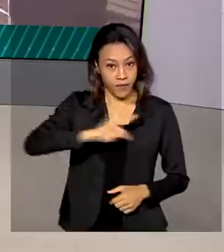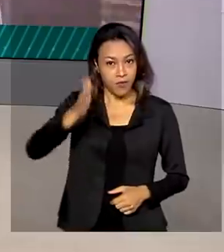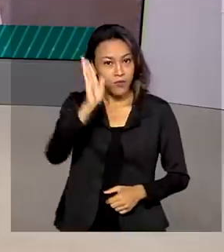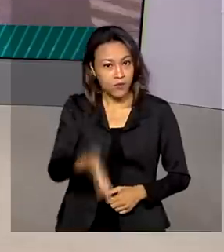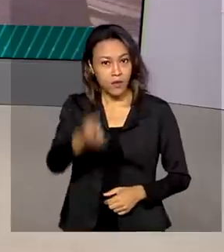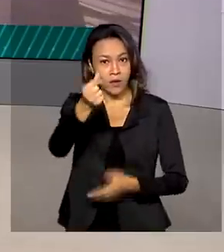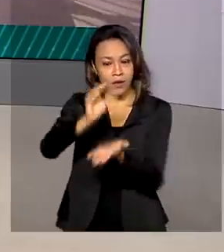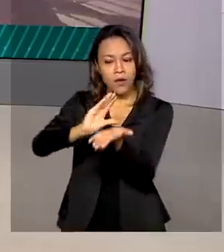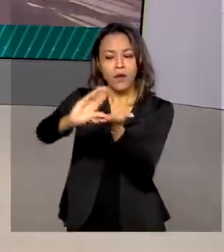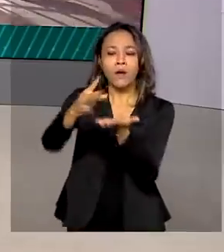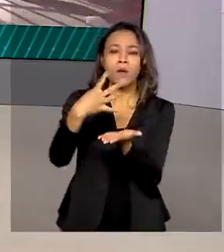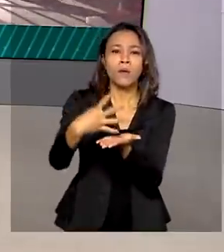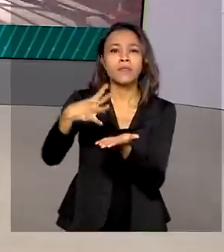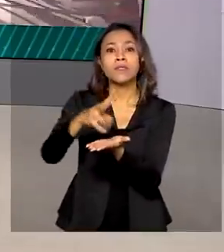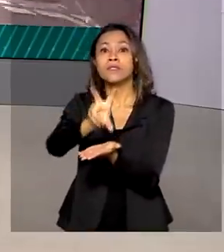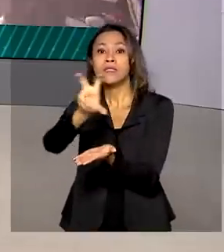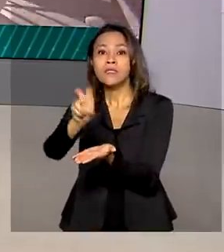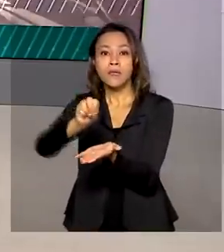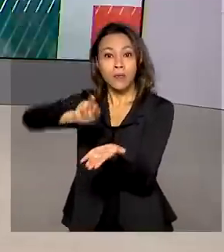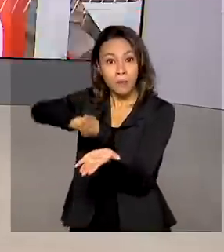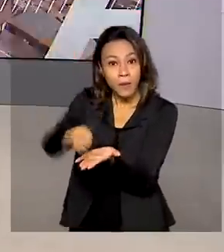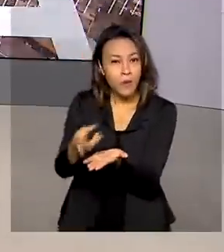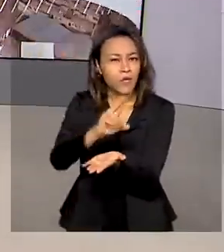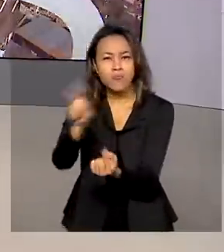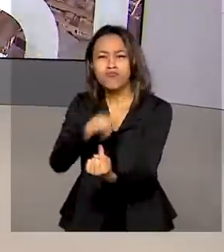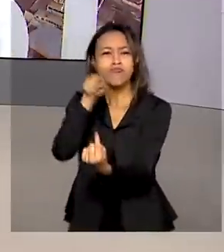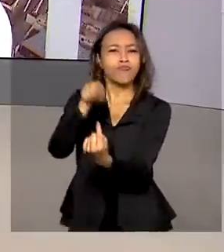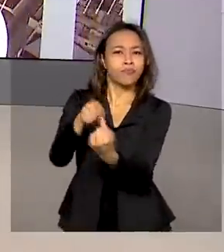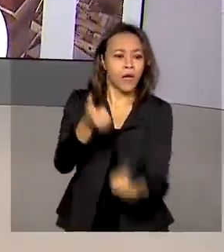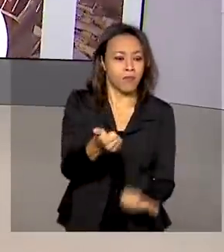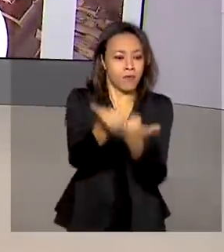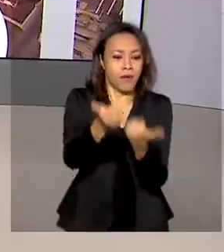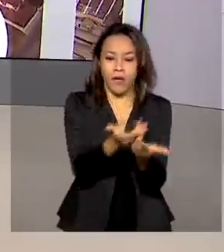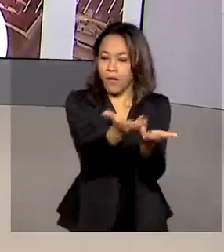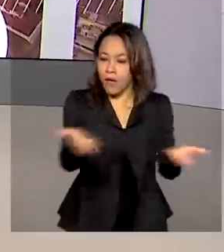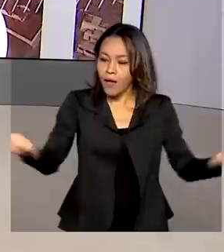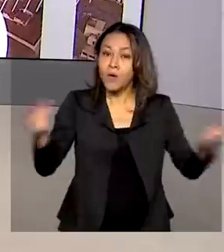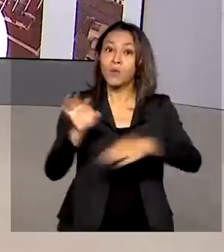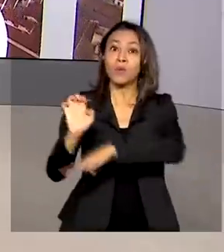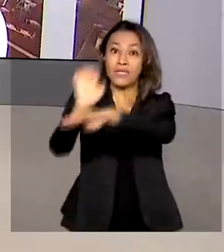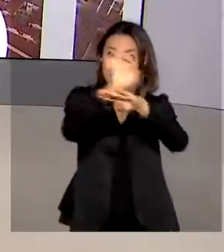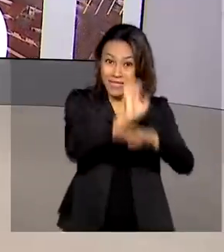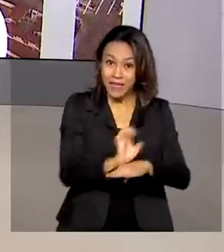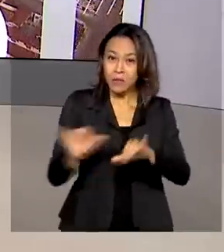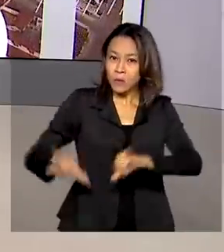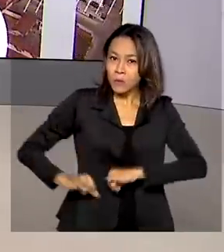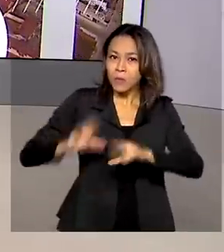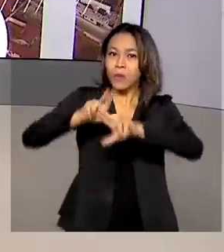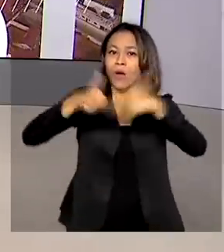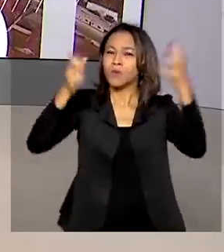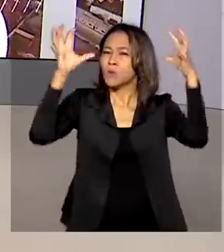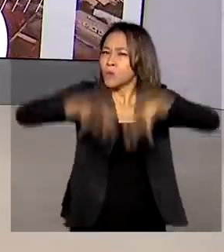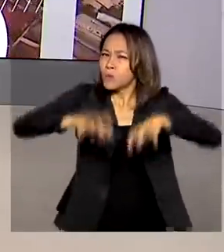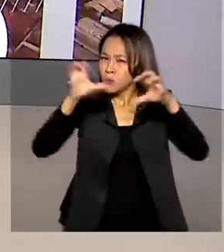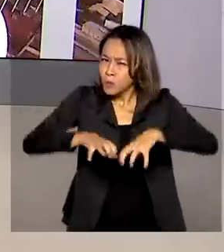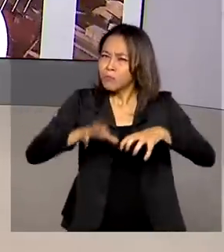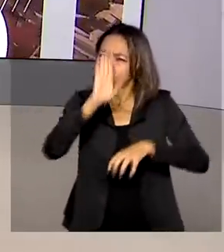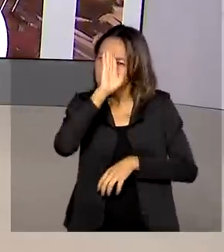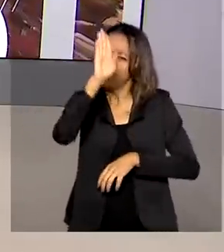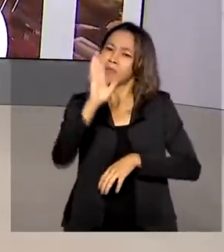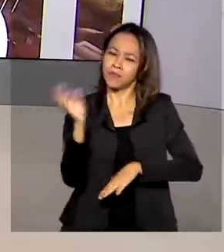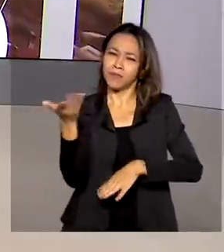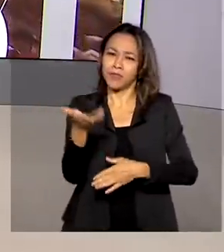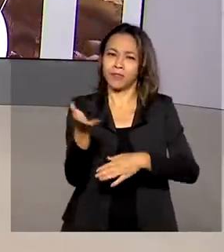milhões de reais para ações de socorro e assistência aos estados atingidos pela chuva, entre eles o Acre.